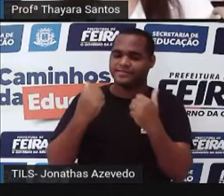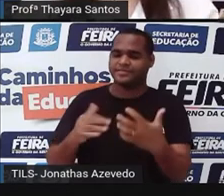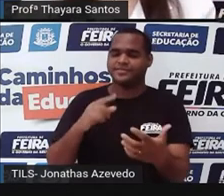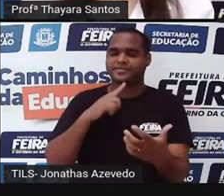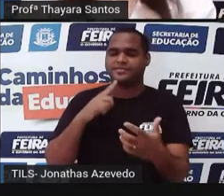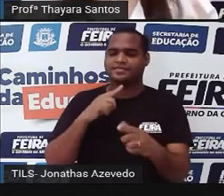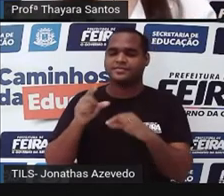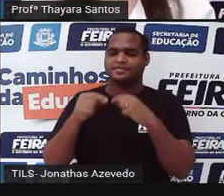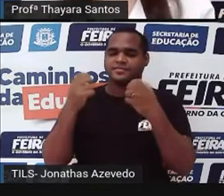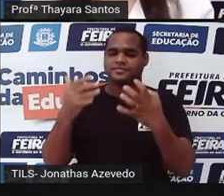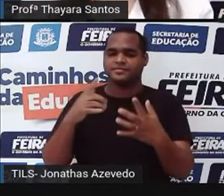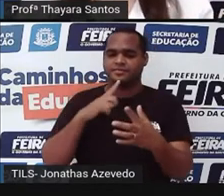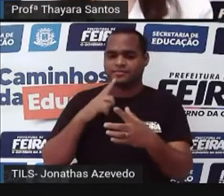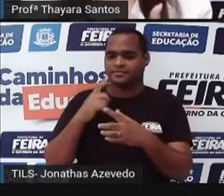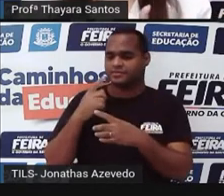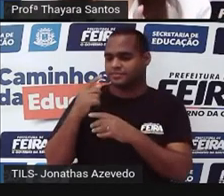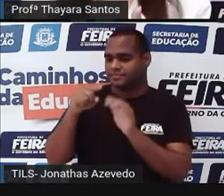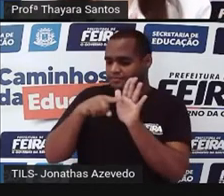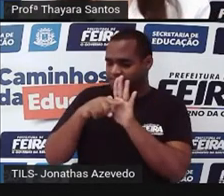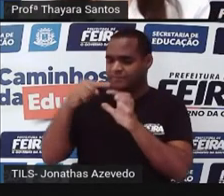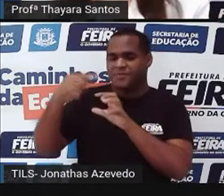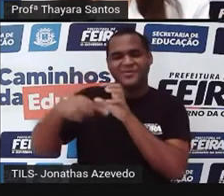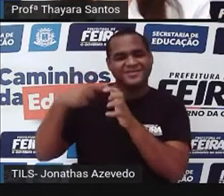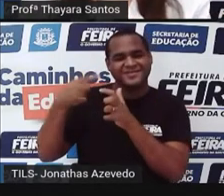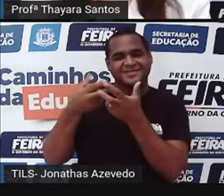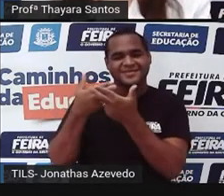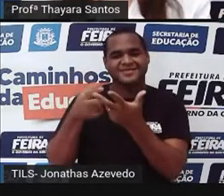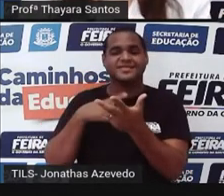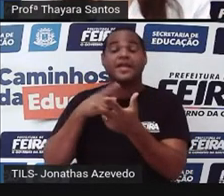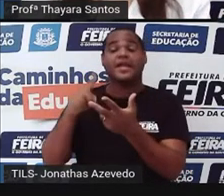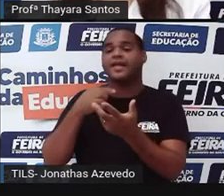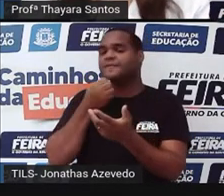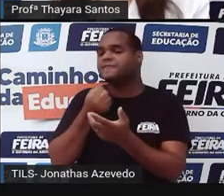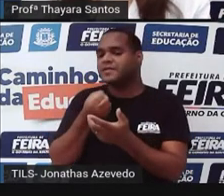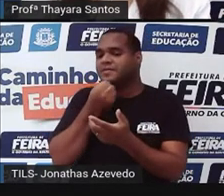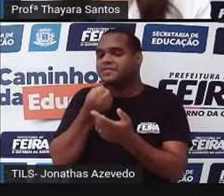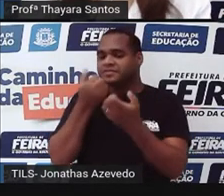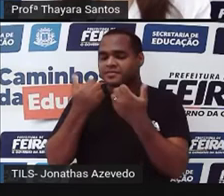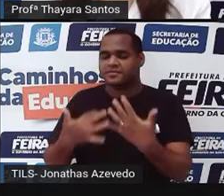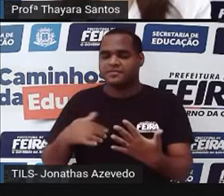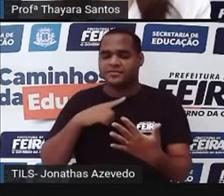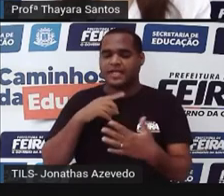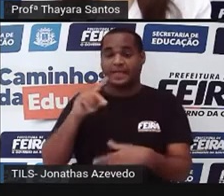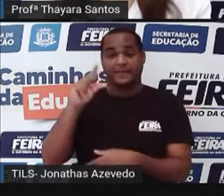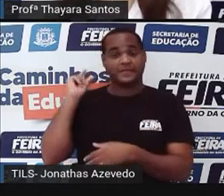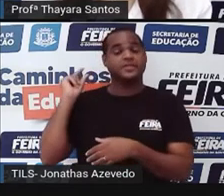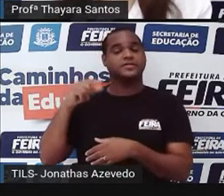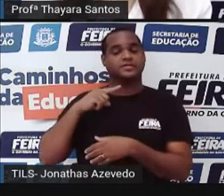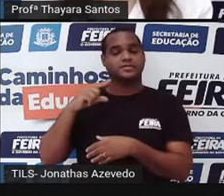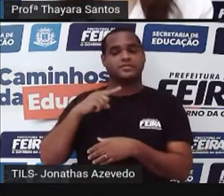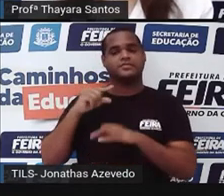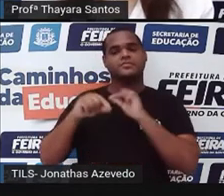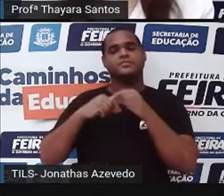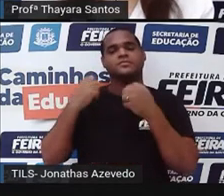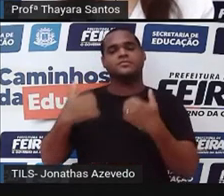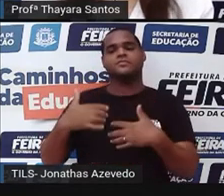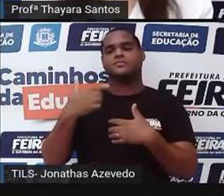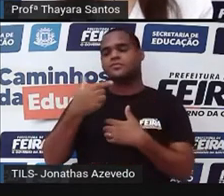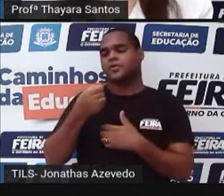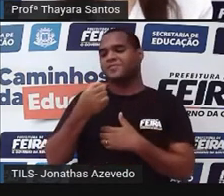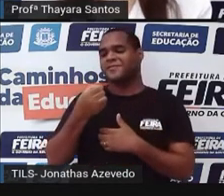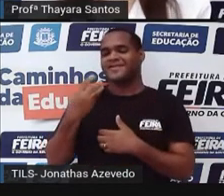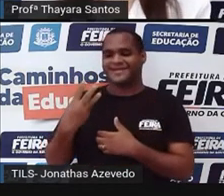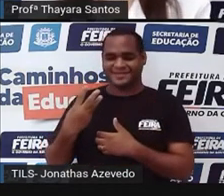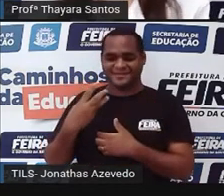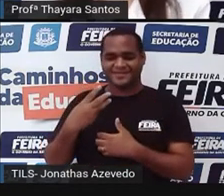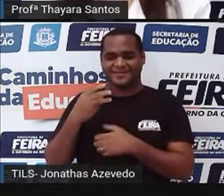Ele envolveu pesquisadores do mundo inteiro. E essa reportagem aí que vocês viram é a reportagem antiga. Foi mais ou menos de 2003, que